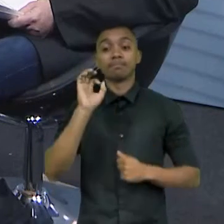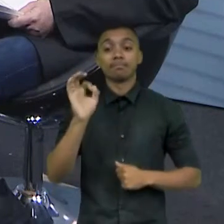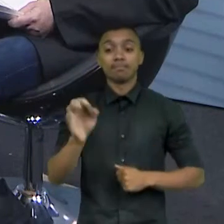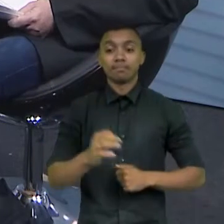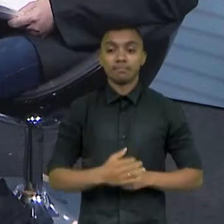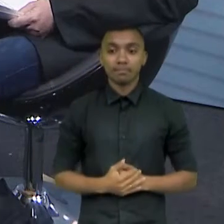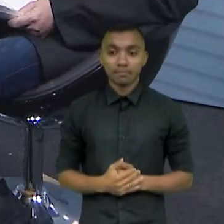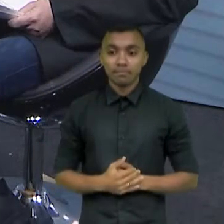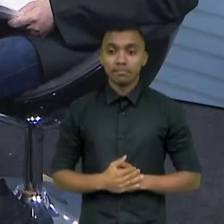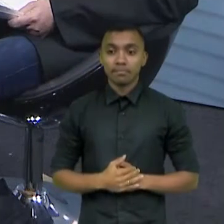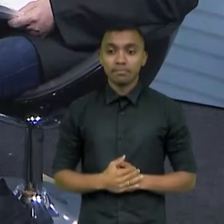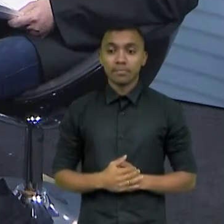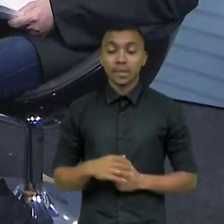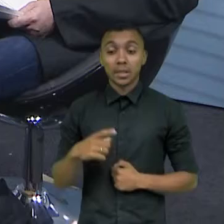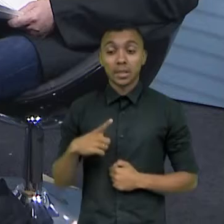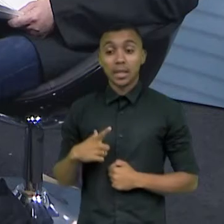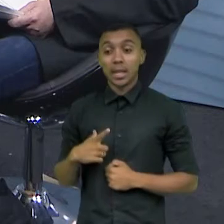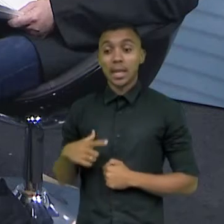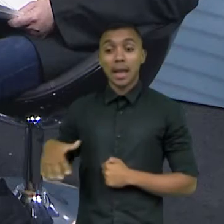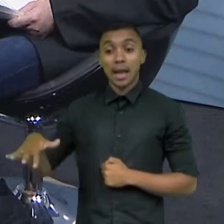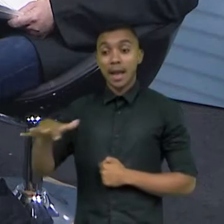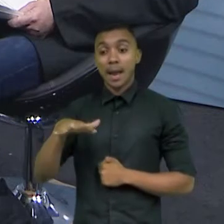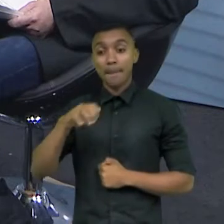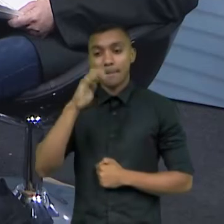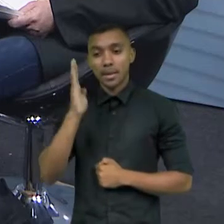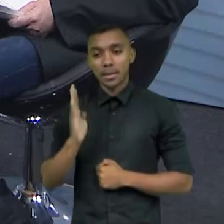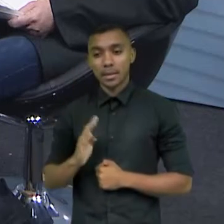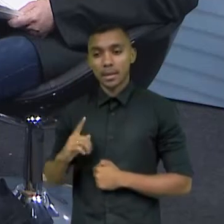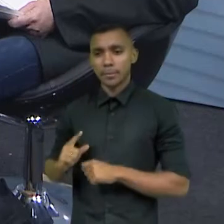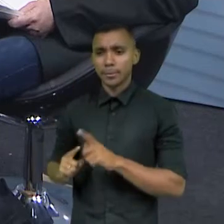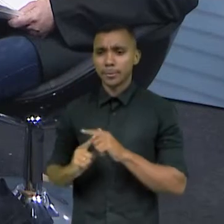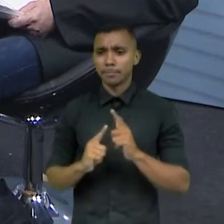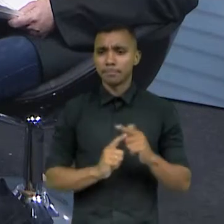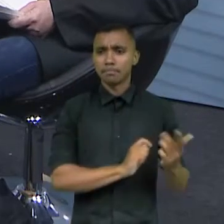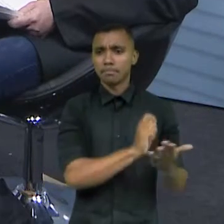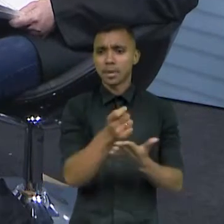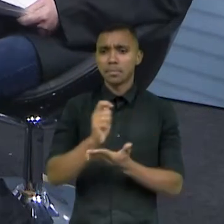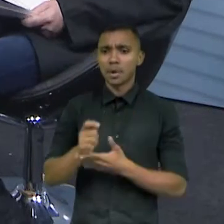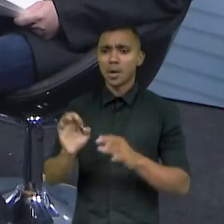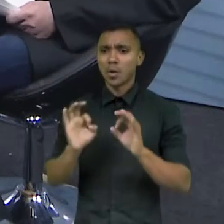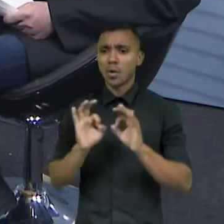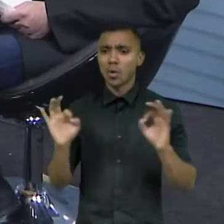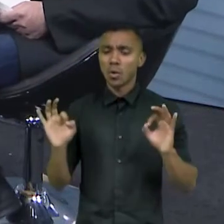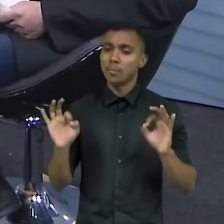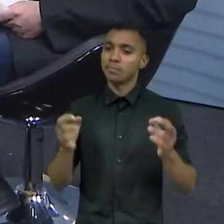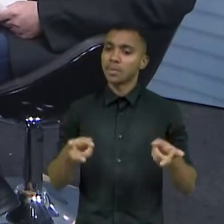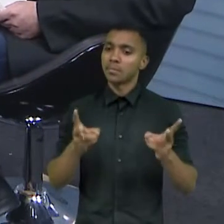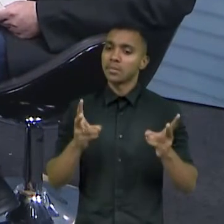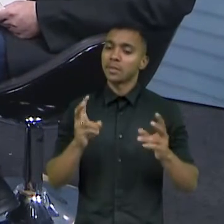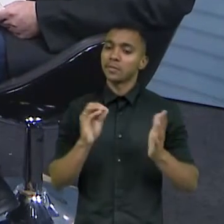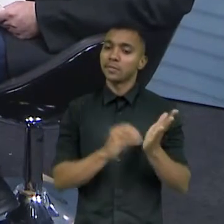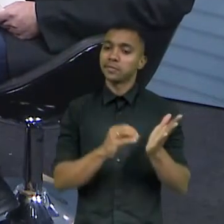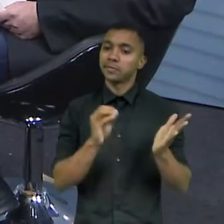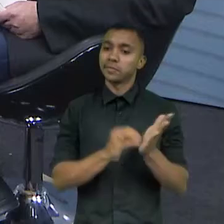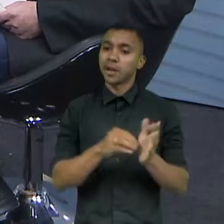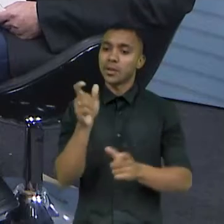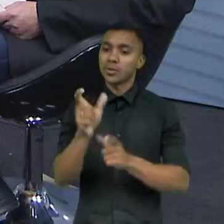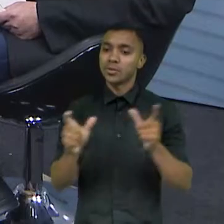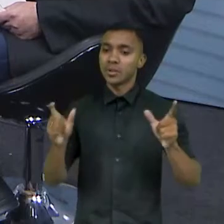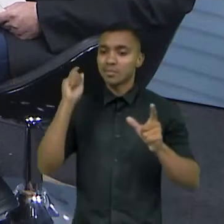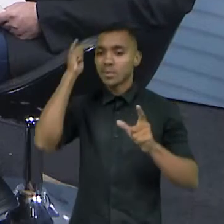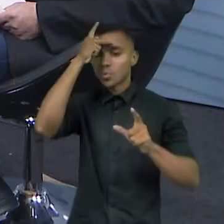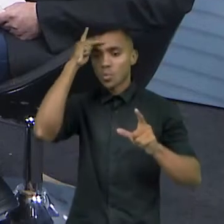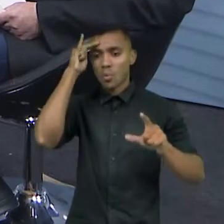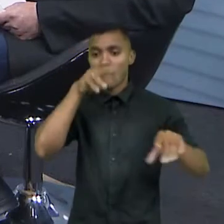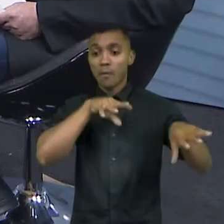Existem vários segmentos de negócios no Brasil que estão pagando muito bem e que têm carência de pessoas que não há qualificação. Quer dizer, um